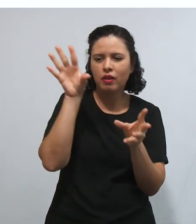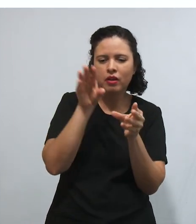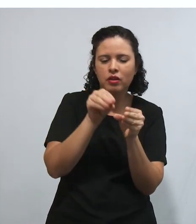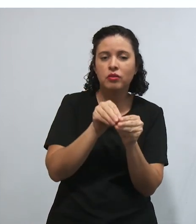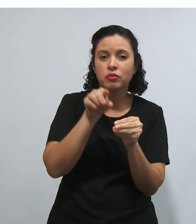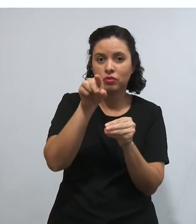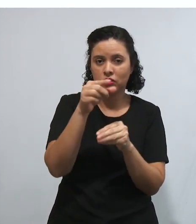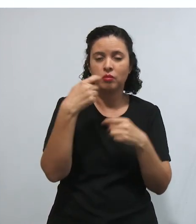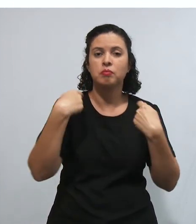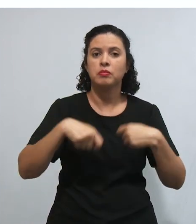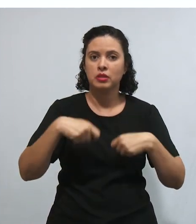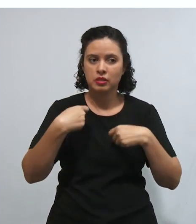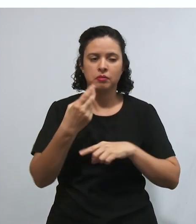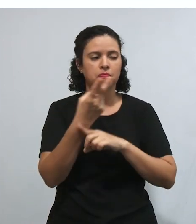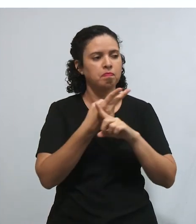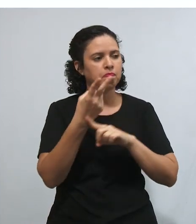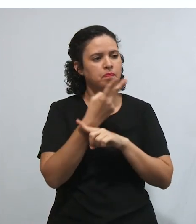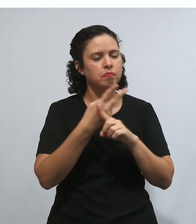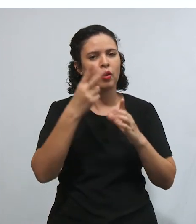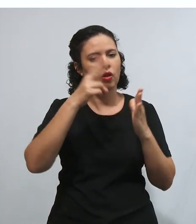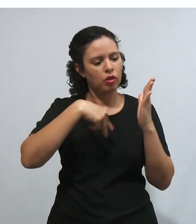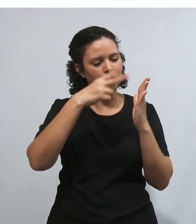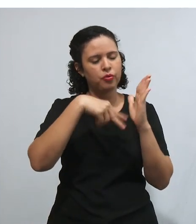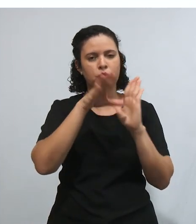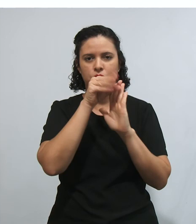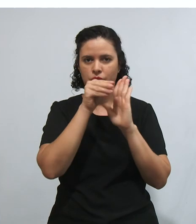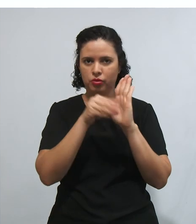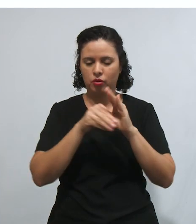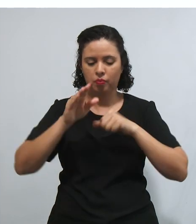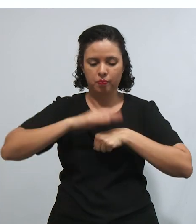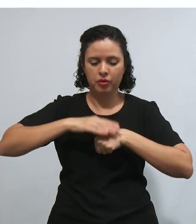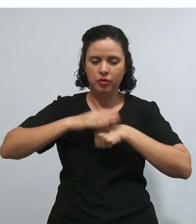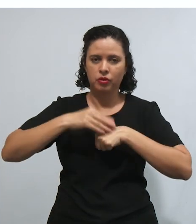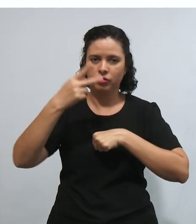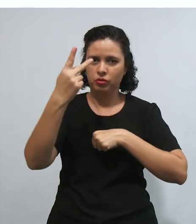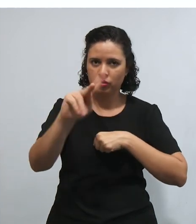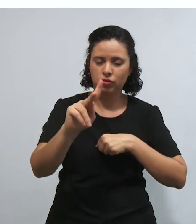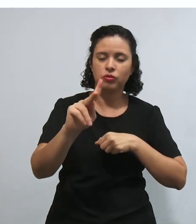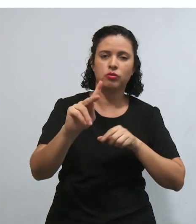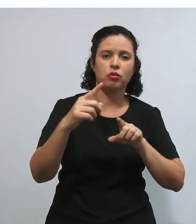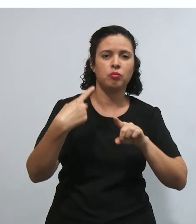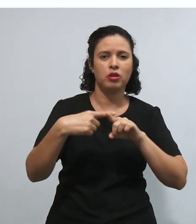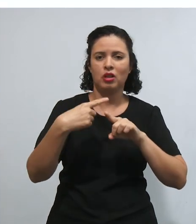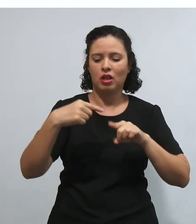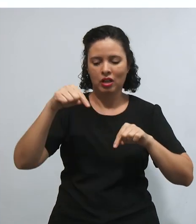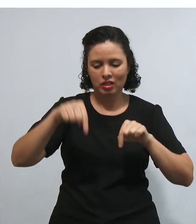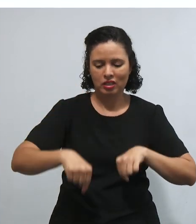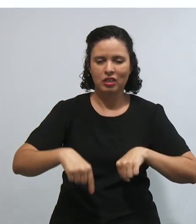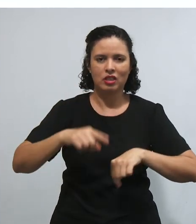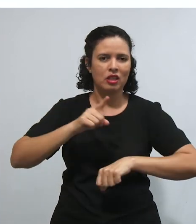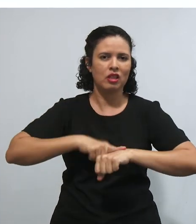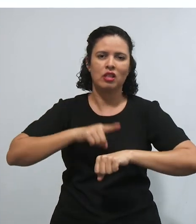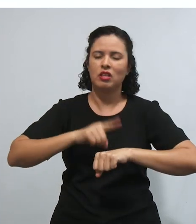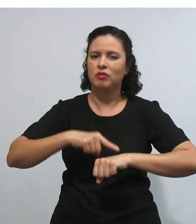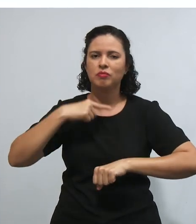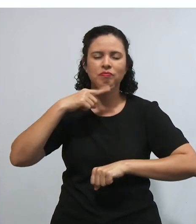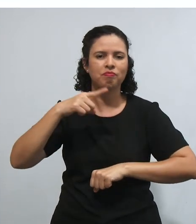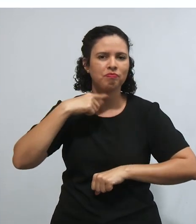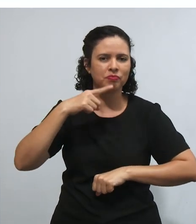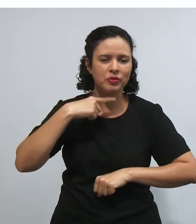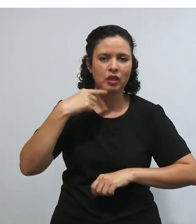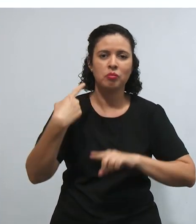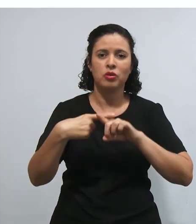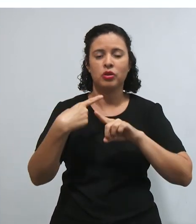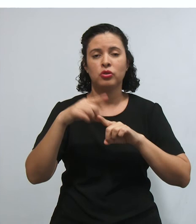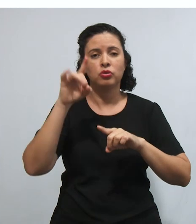de fato, se apropriar e ir lá fazer a leitura desses conteúdos. Porque não tem a menor condição de abordar aqui, no mínimo, só o artigo